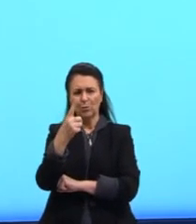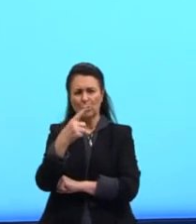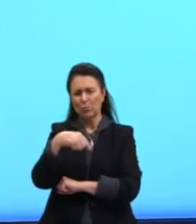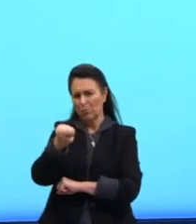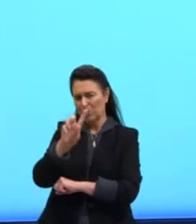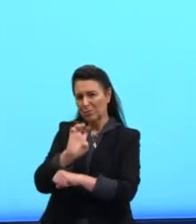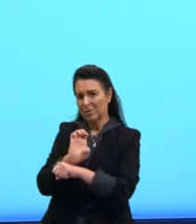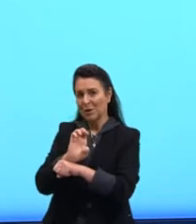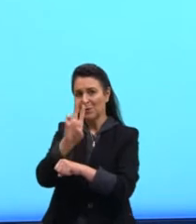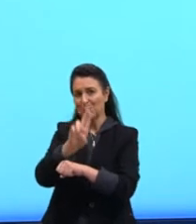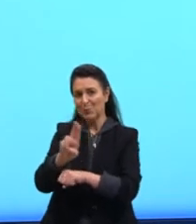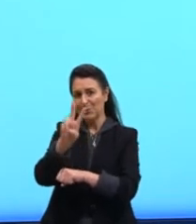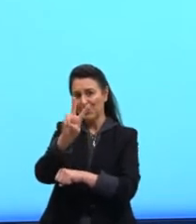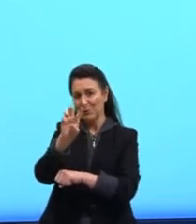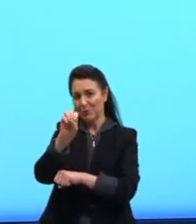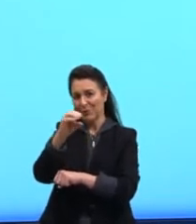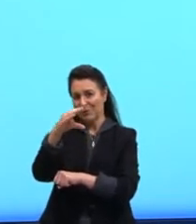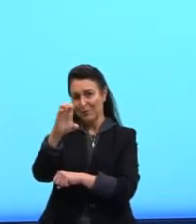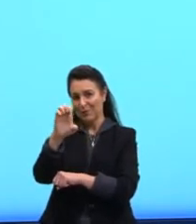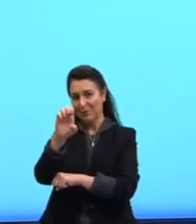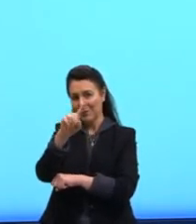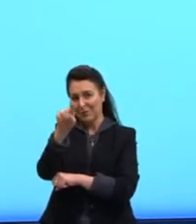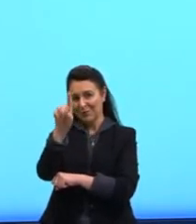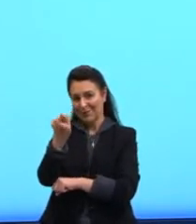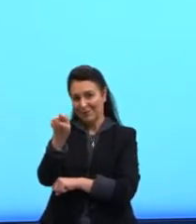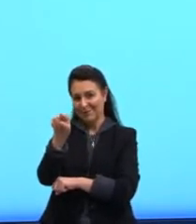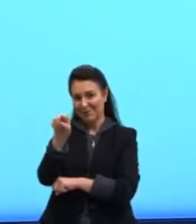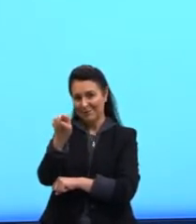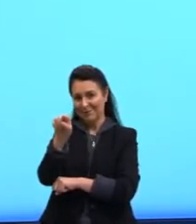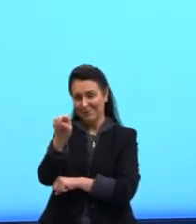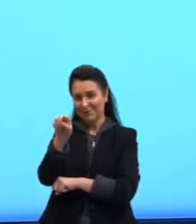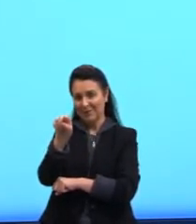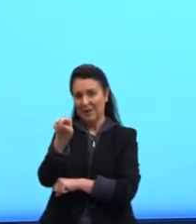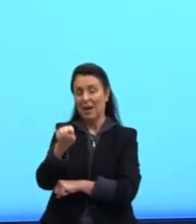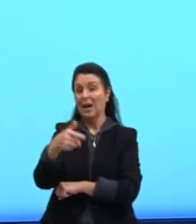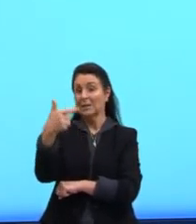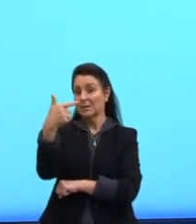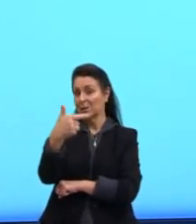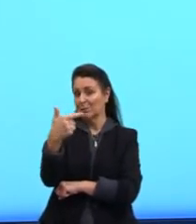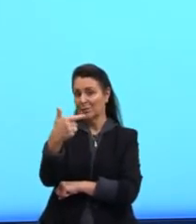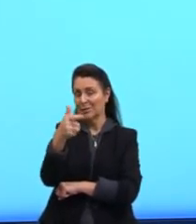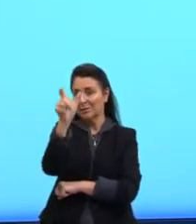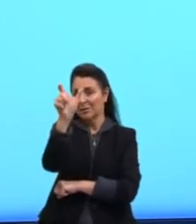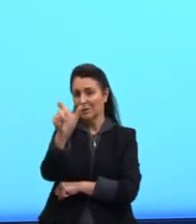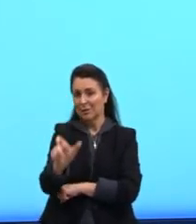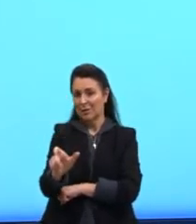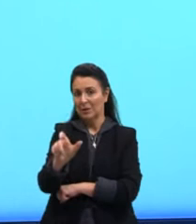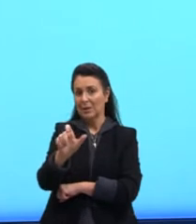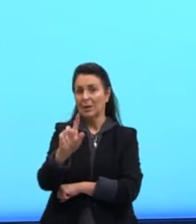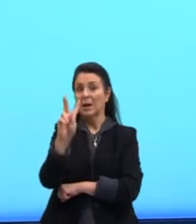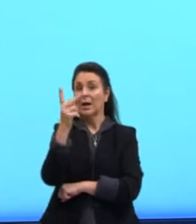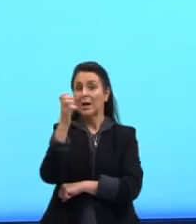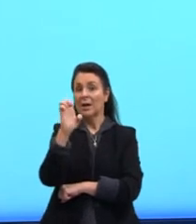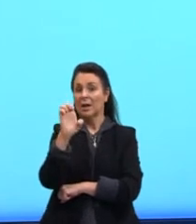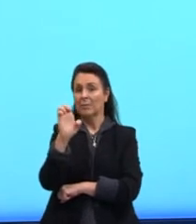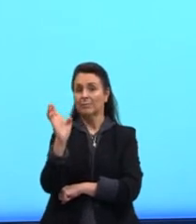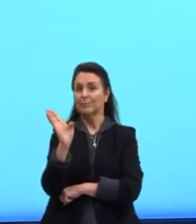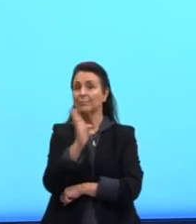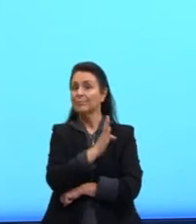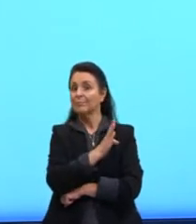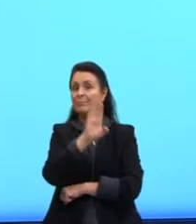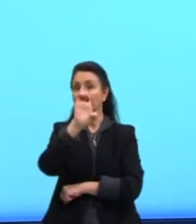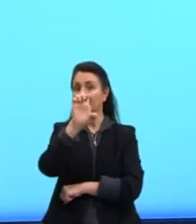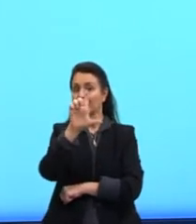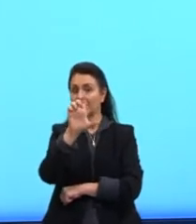estados, normalmente utilizam você. Segunda pessoa. He é ele. E se refere à terceira